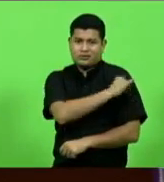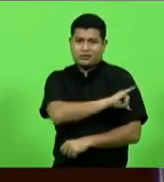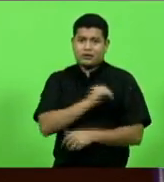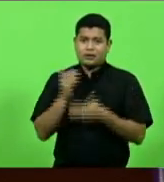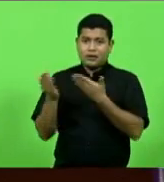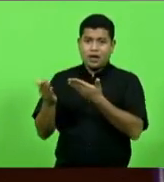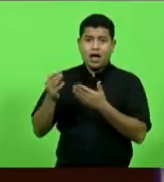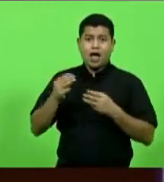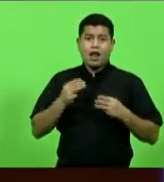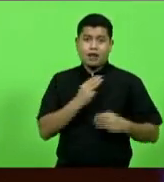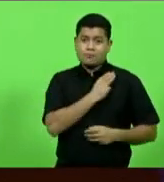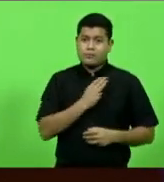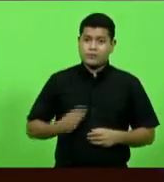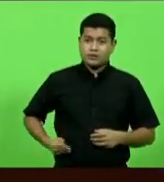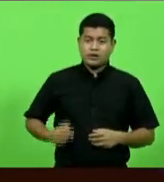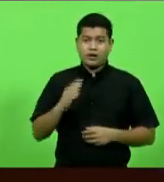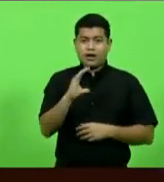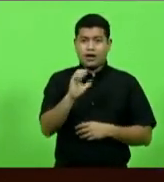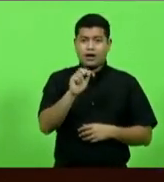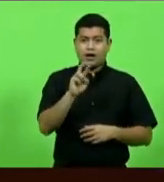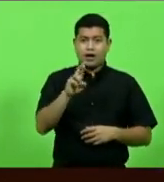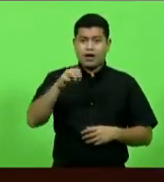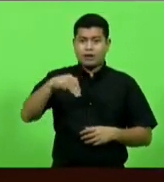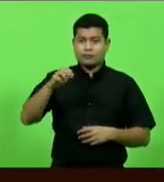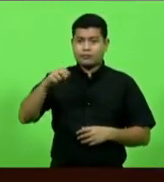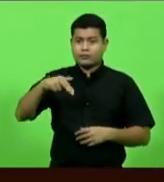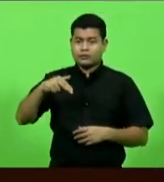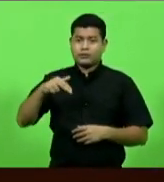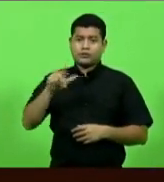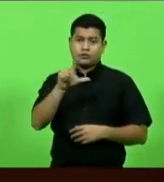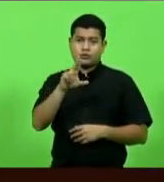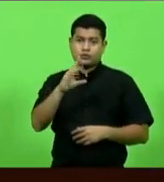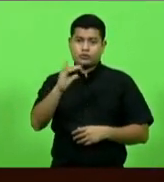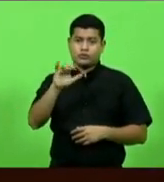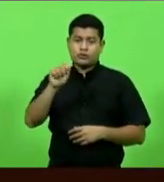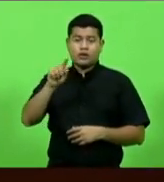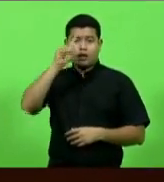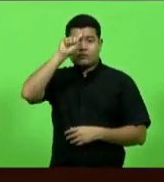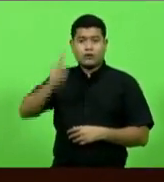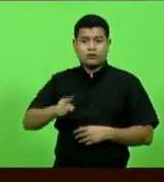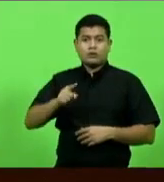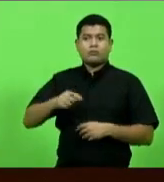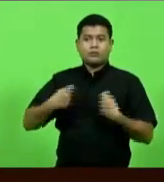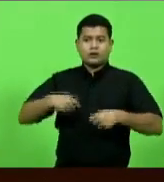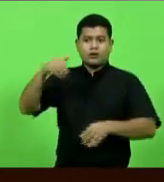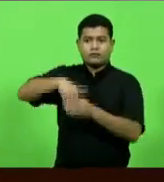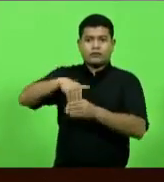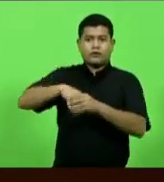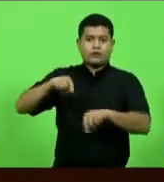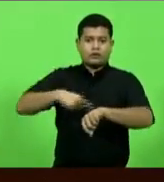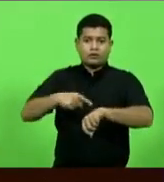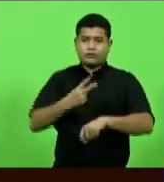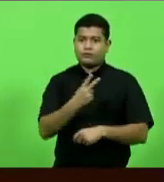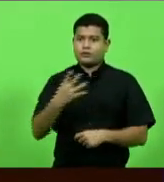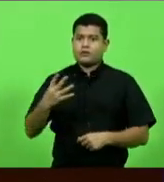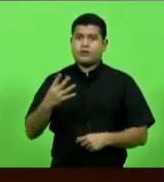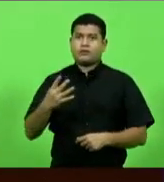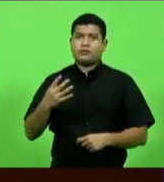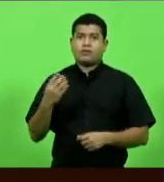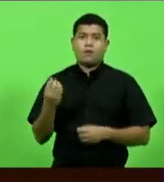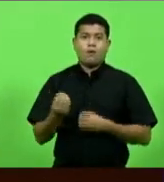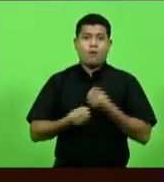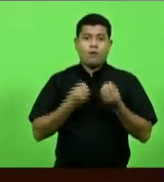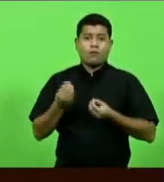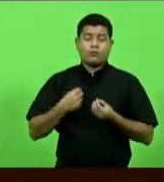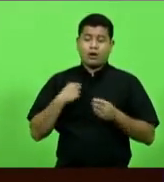determinou que a Assembleia Legislativa do Rio de Janeiro fizesse a votação em 24 horas. Então, como é um caso sui